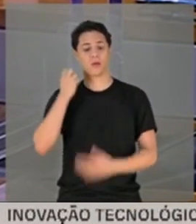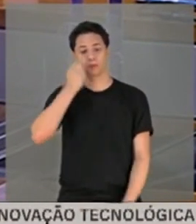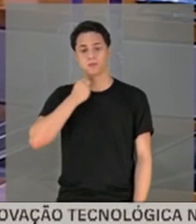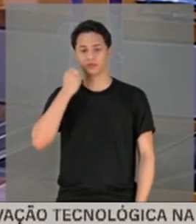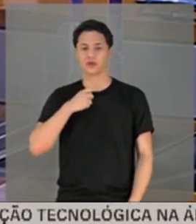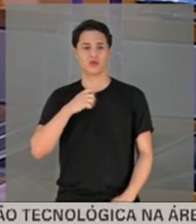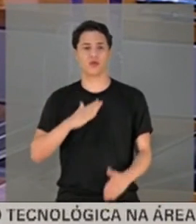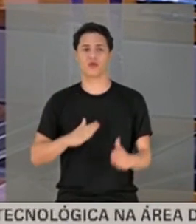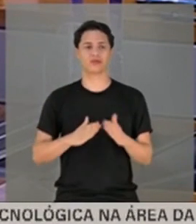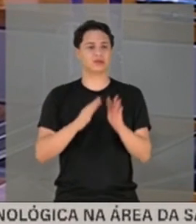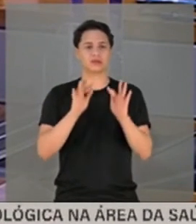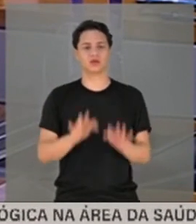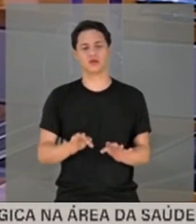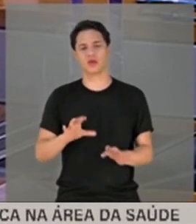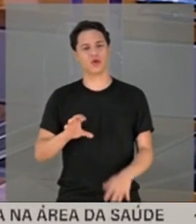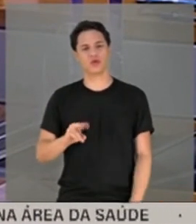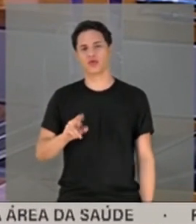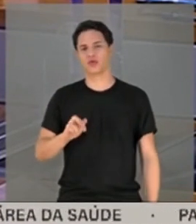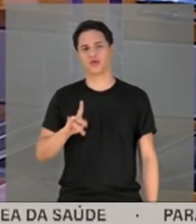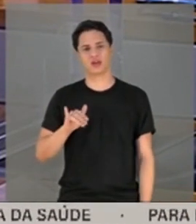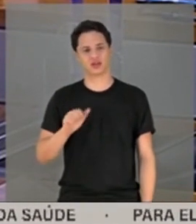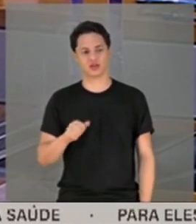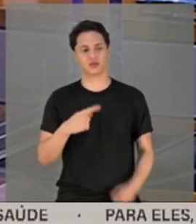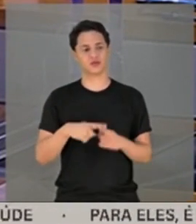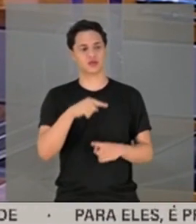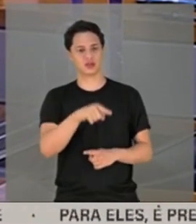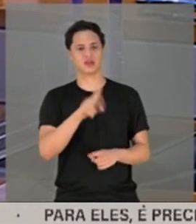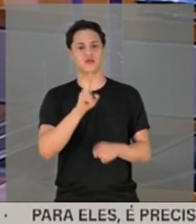covardia por defender as suas convicções.